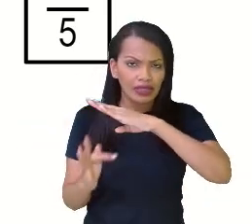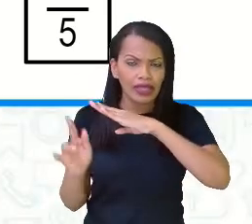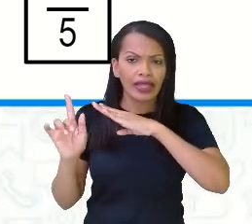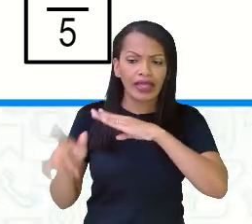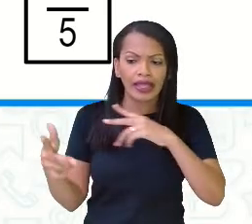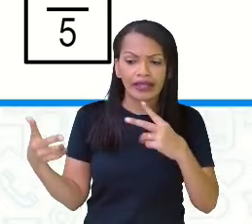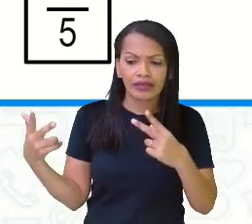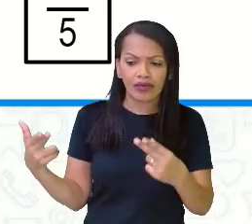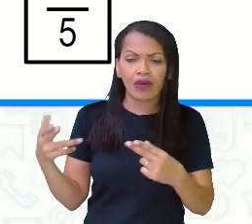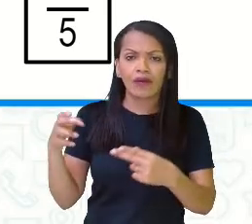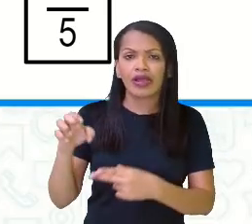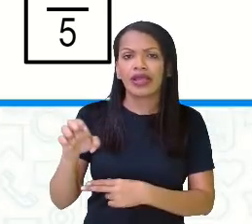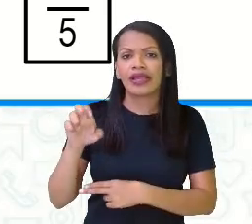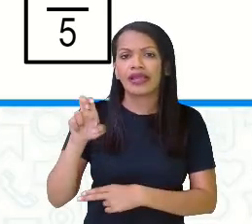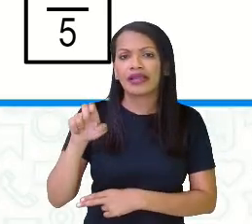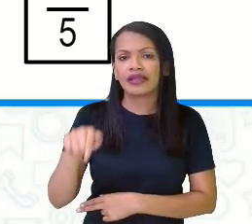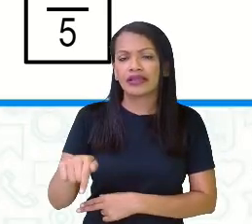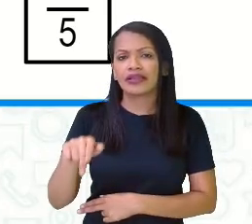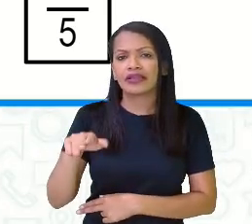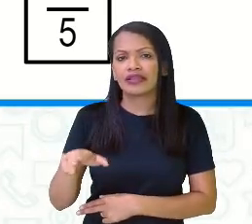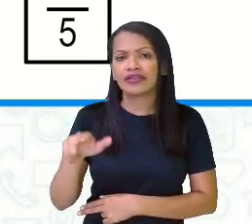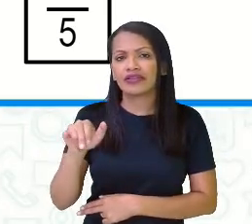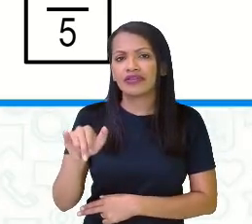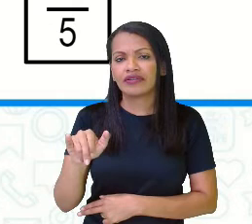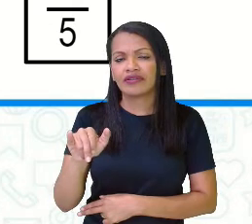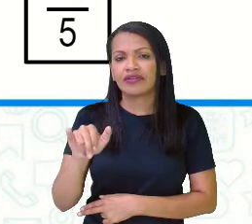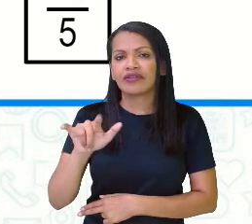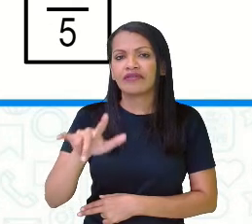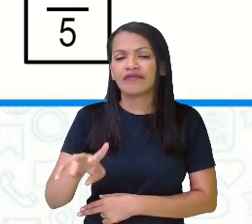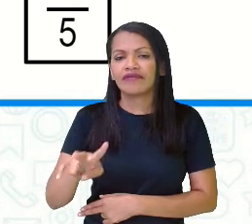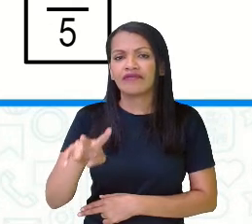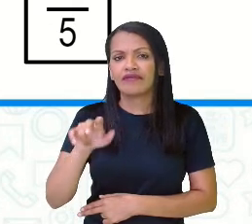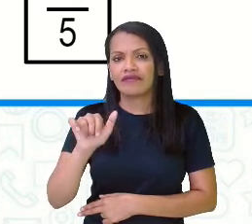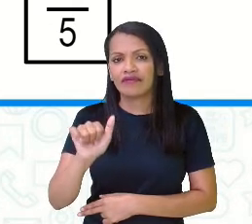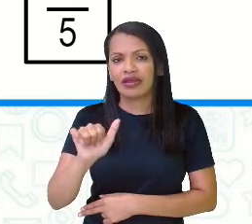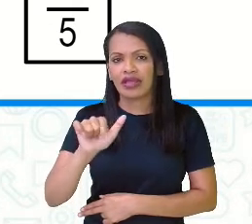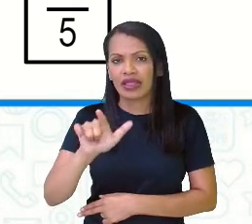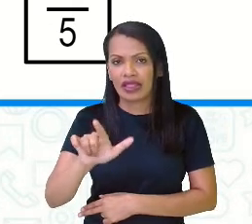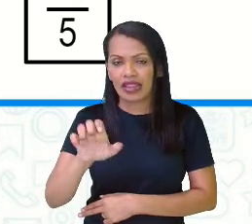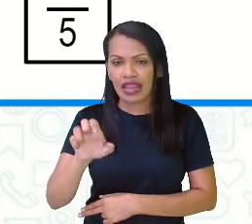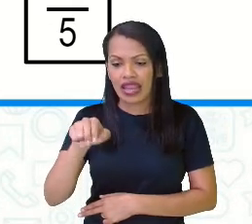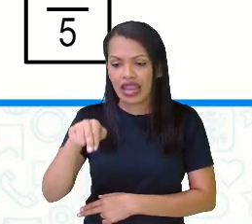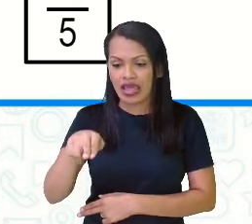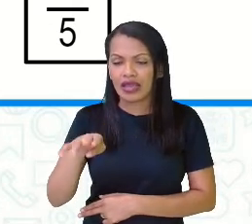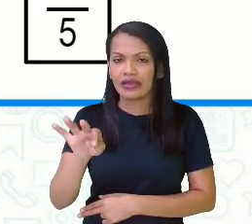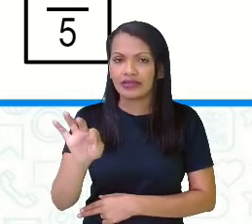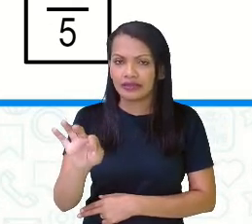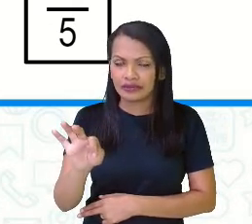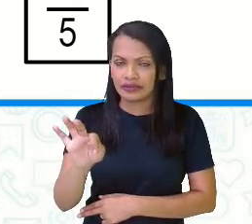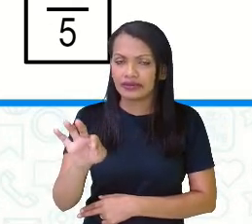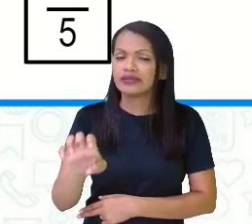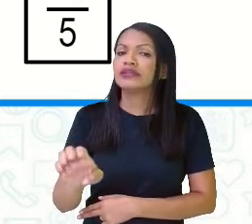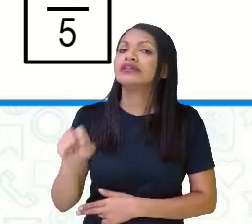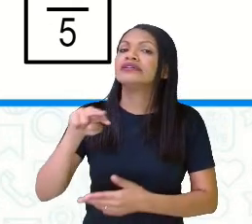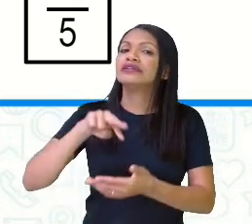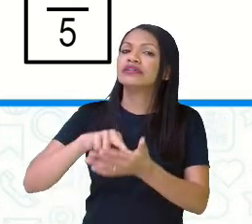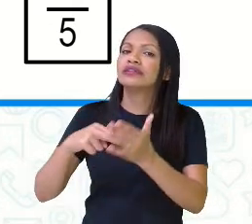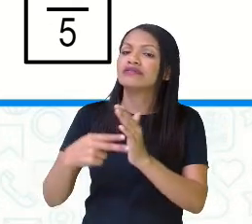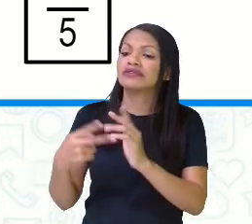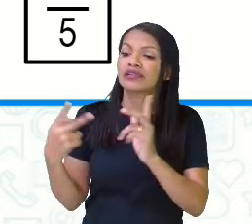equivalentes? Lembra do conceito de equivalência? Equivalência tem a ver com igualdade, né?